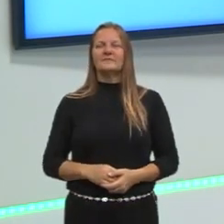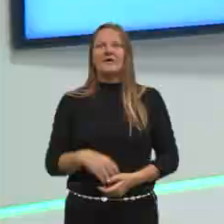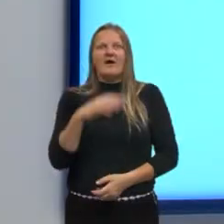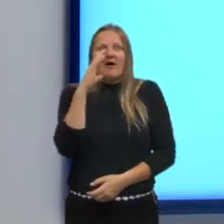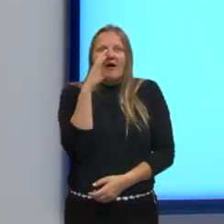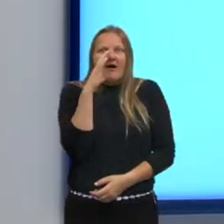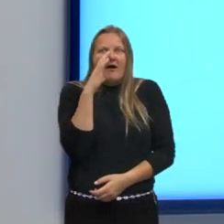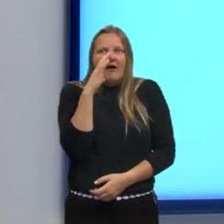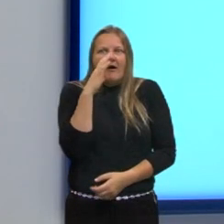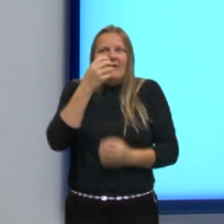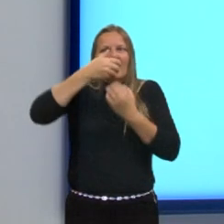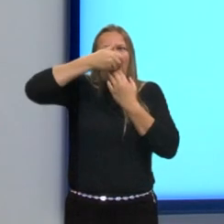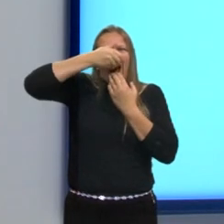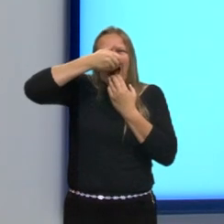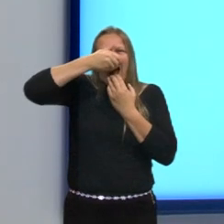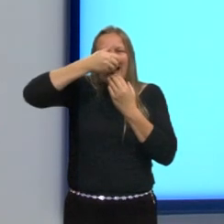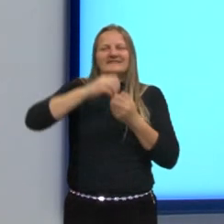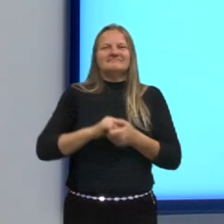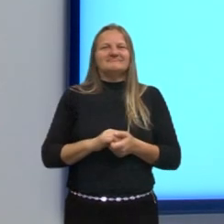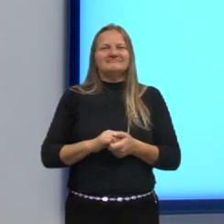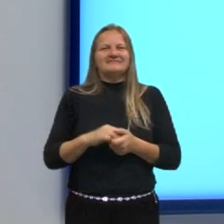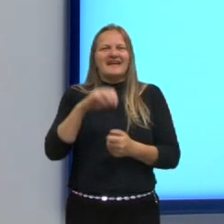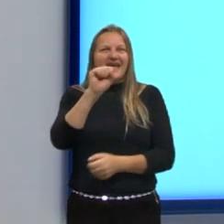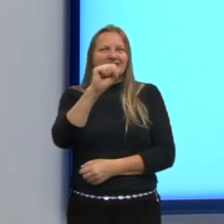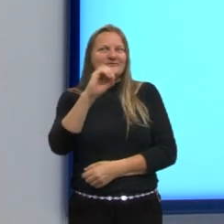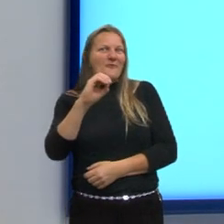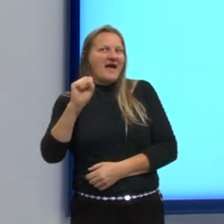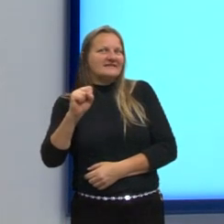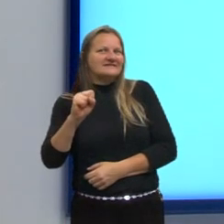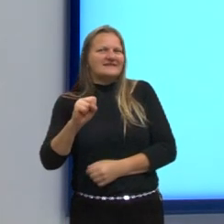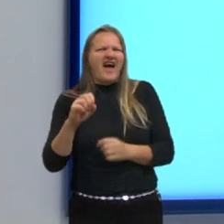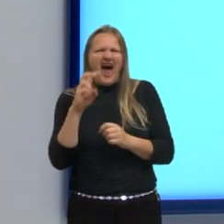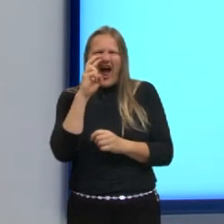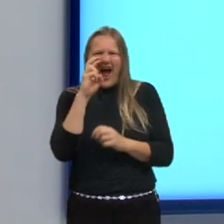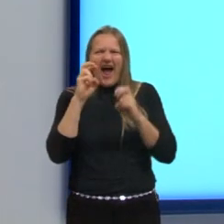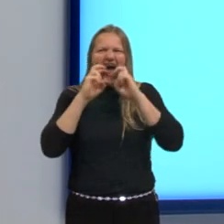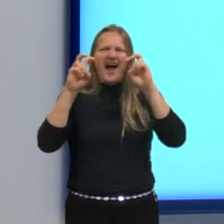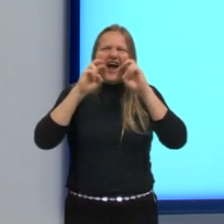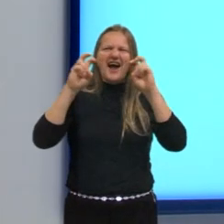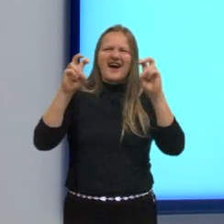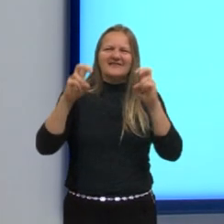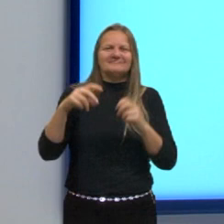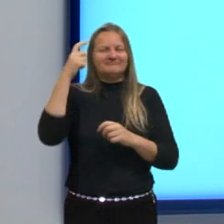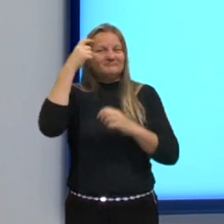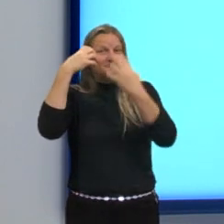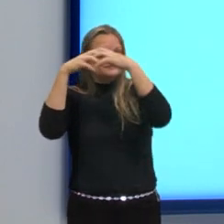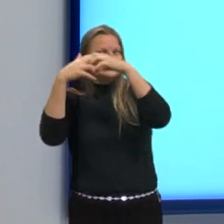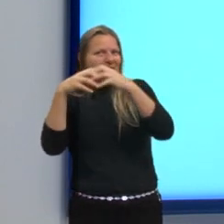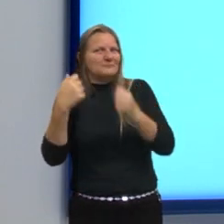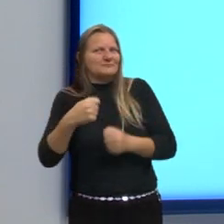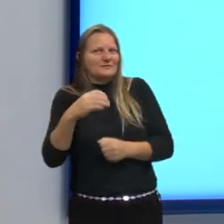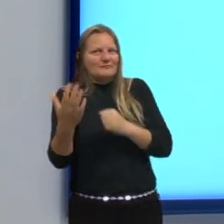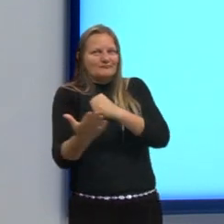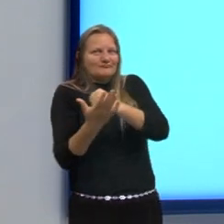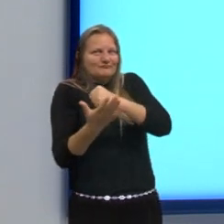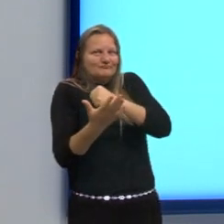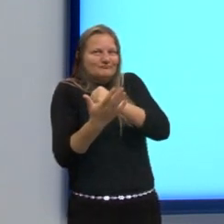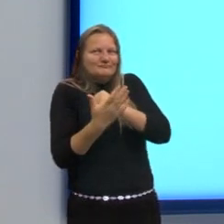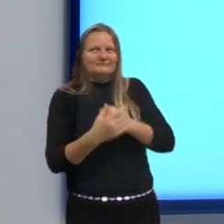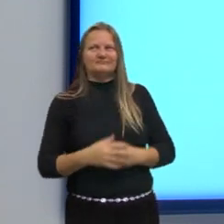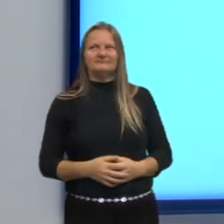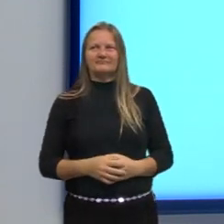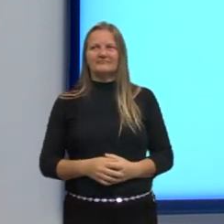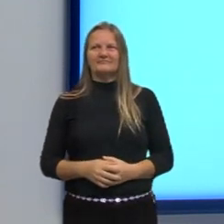Socorro! O meu cérebro precisa de ajuda porque agora bugou totalmente. Então, gente, mais do que